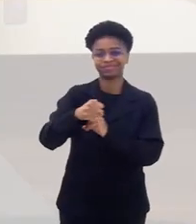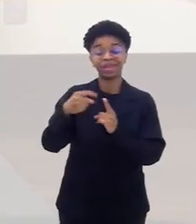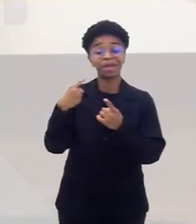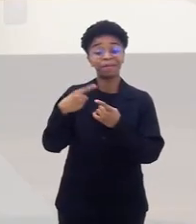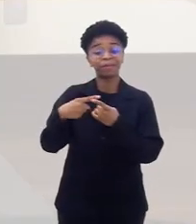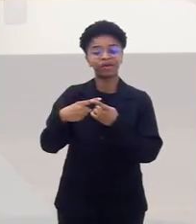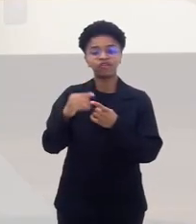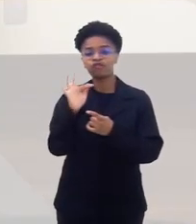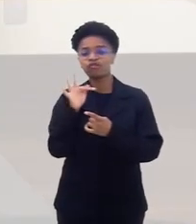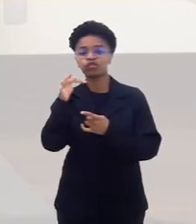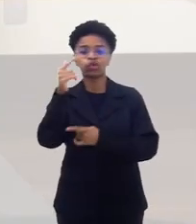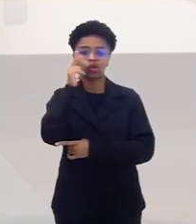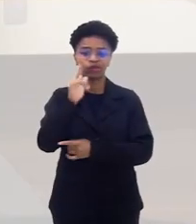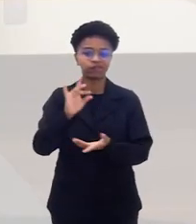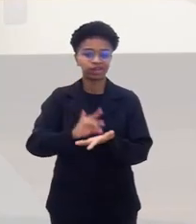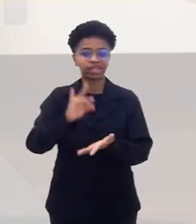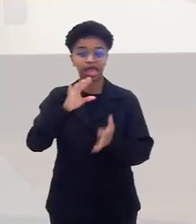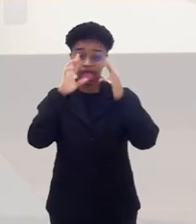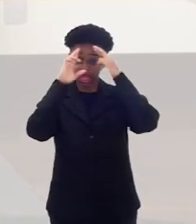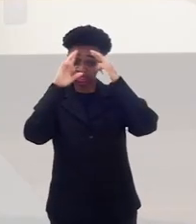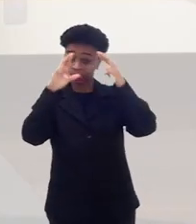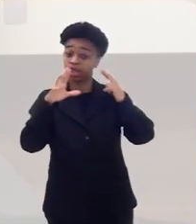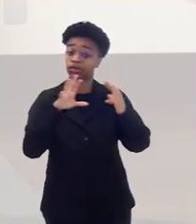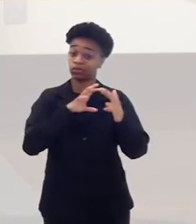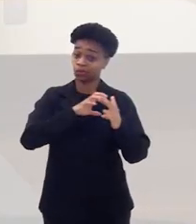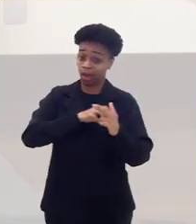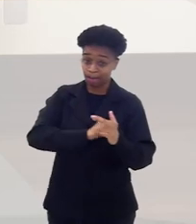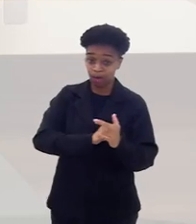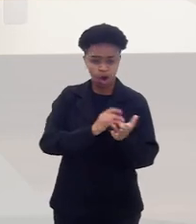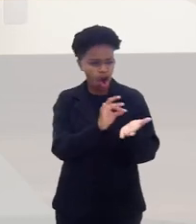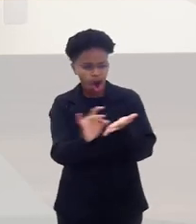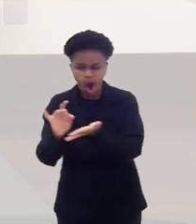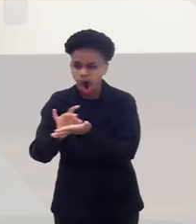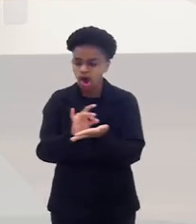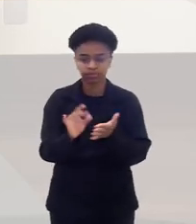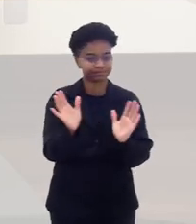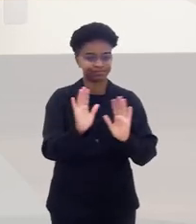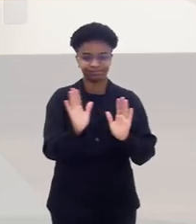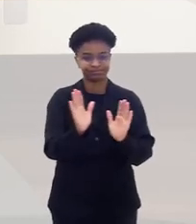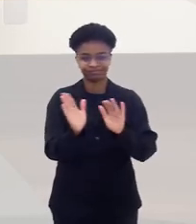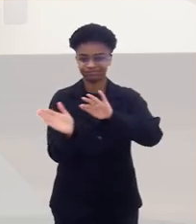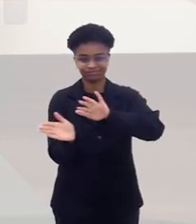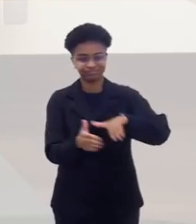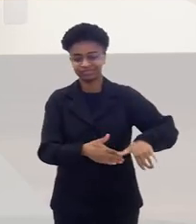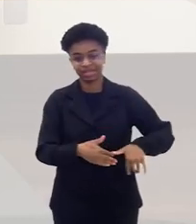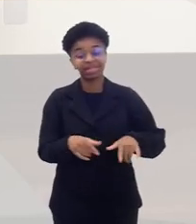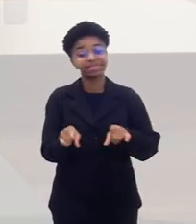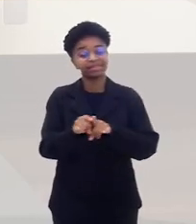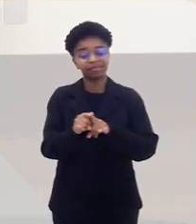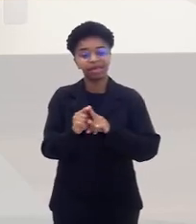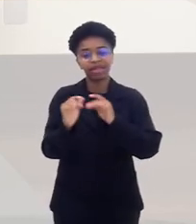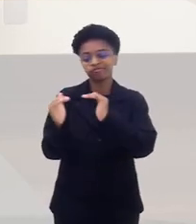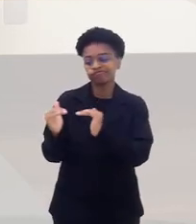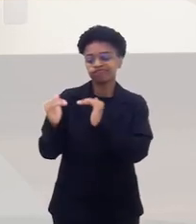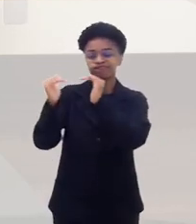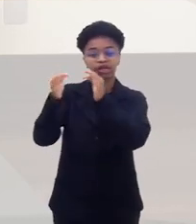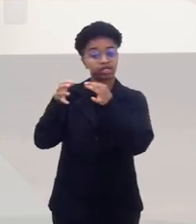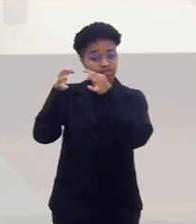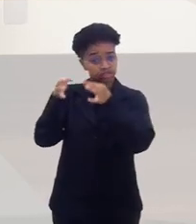prevalecerá o respeito, o amor e não o ódio, que prevalecerá a